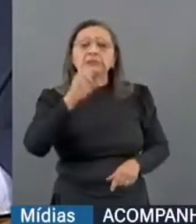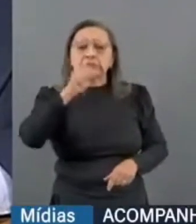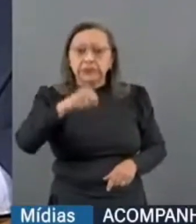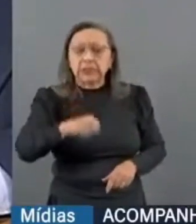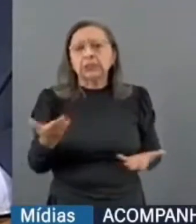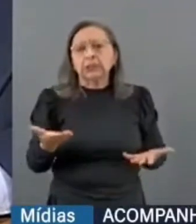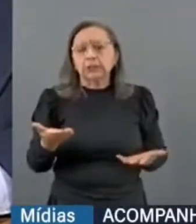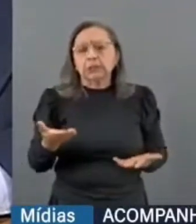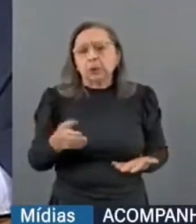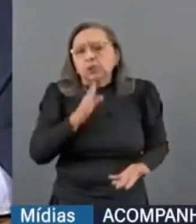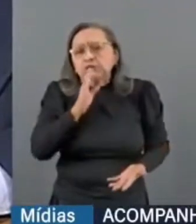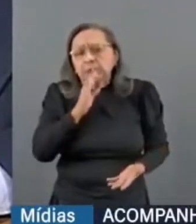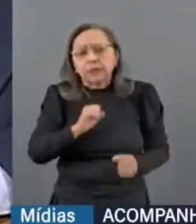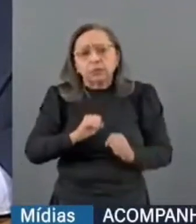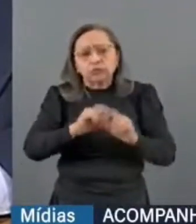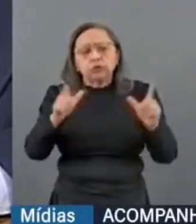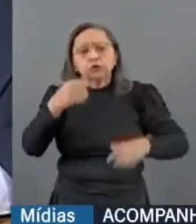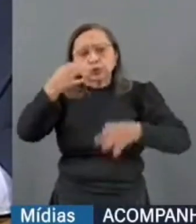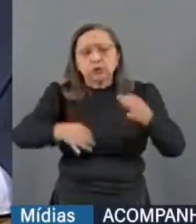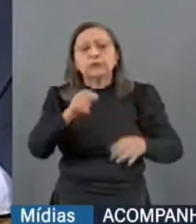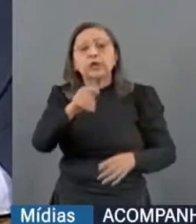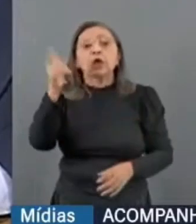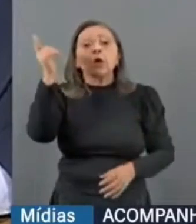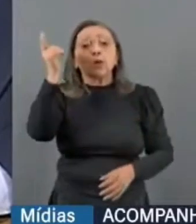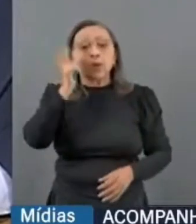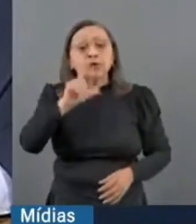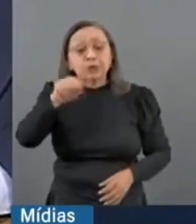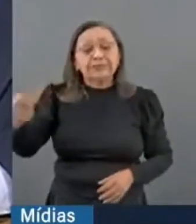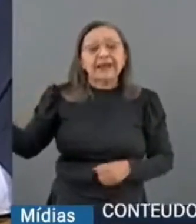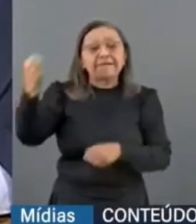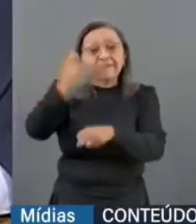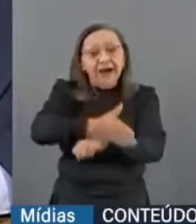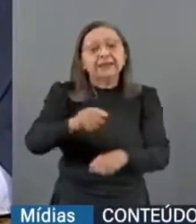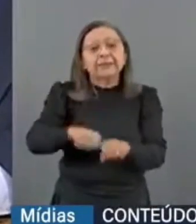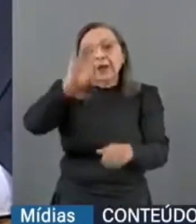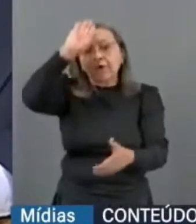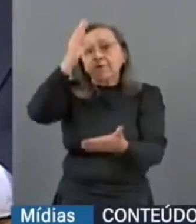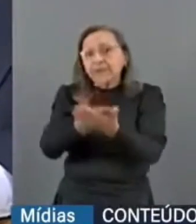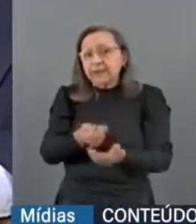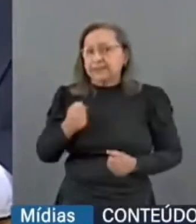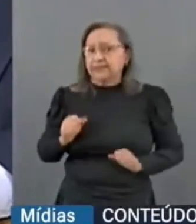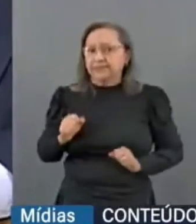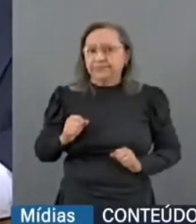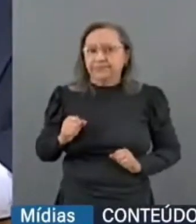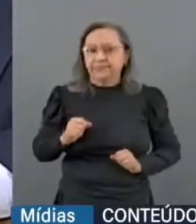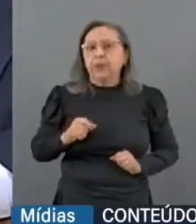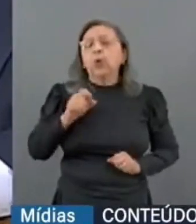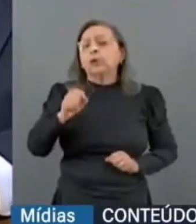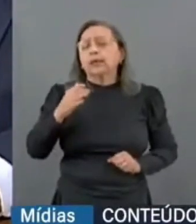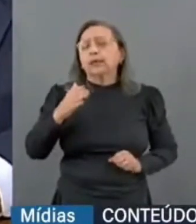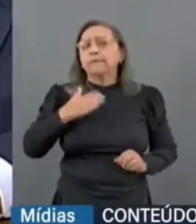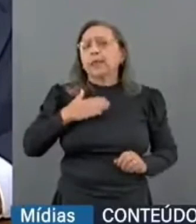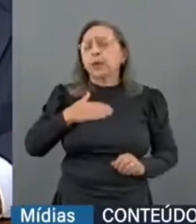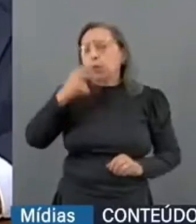notável saber jurídico e o senhor conquistou essa vaga e essa confiança do presidente da República. O o meu